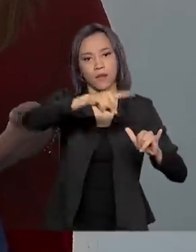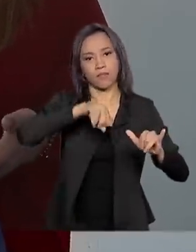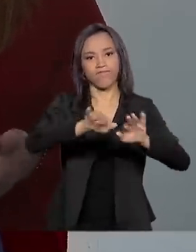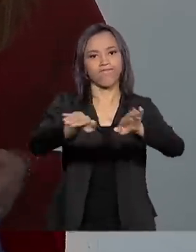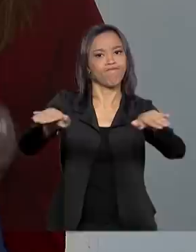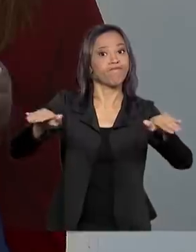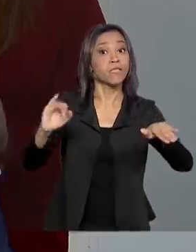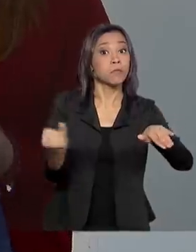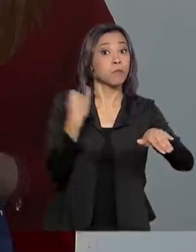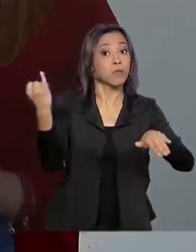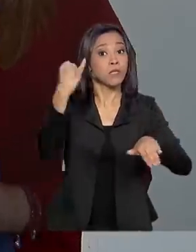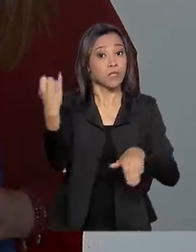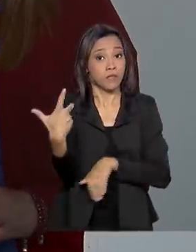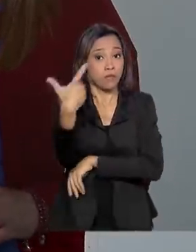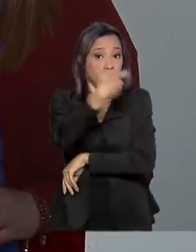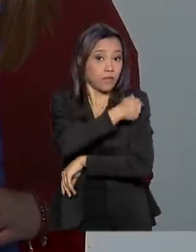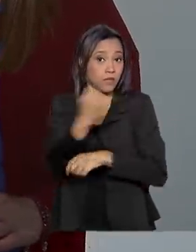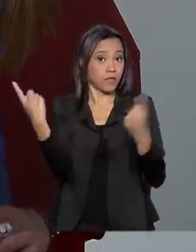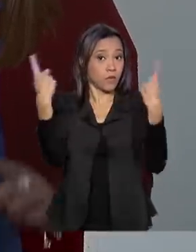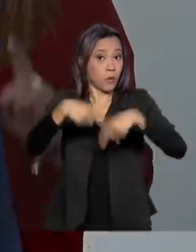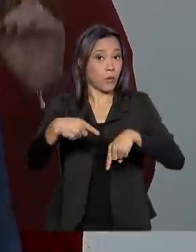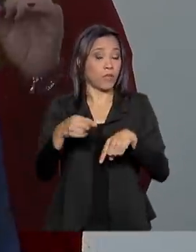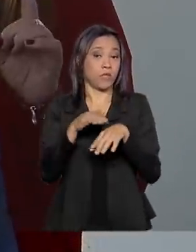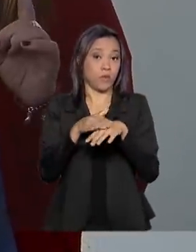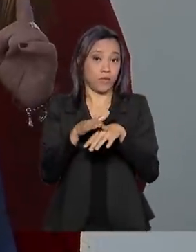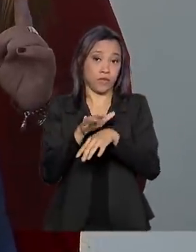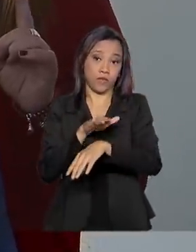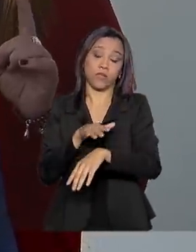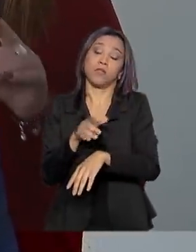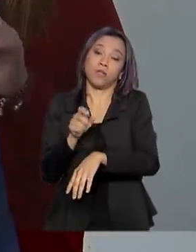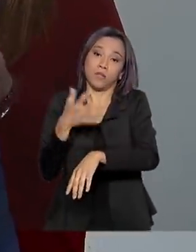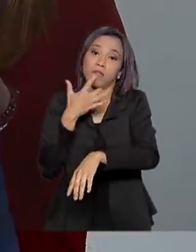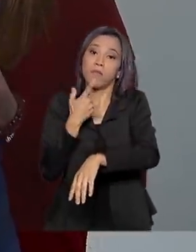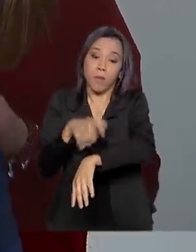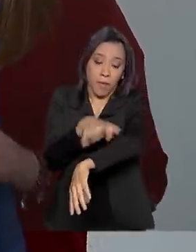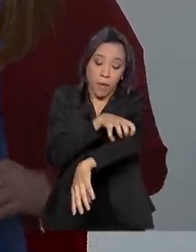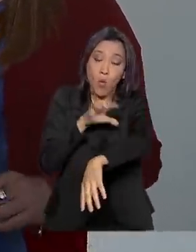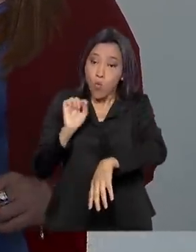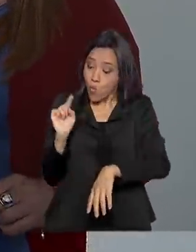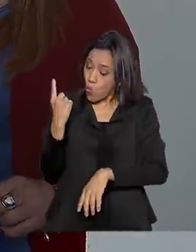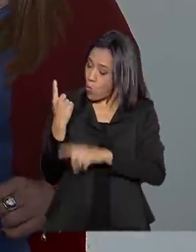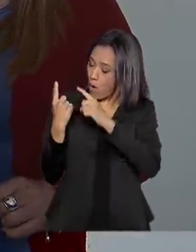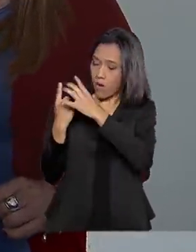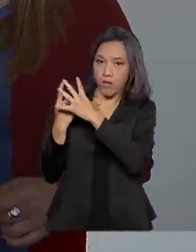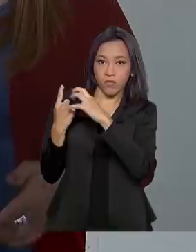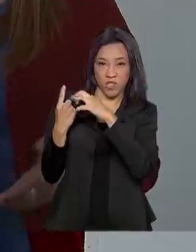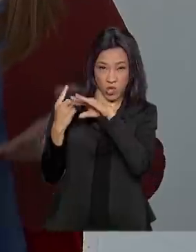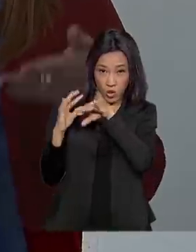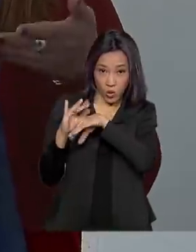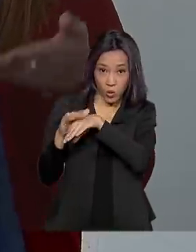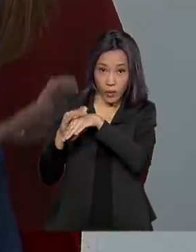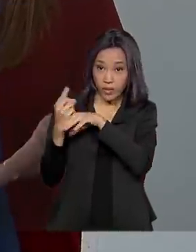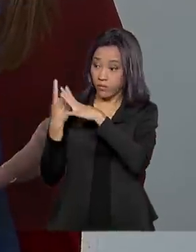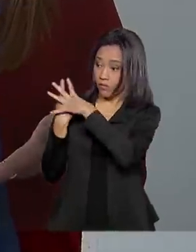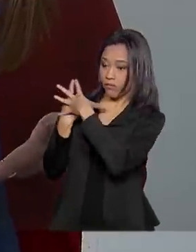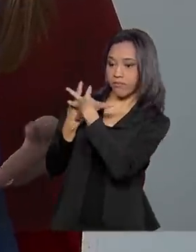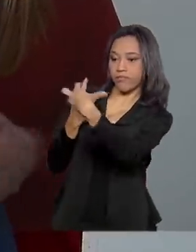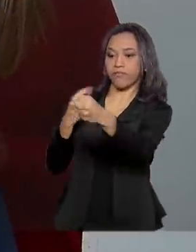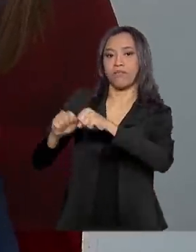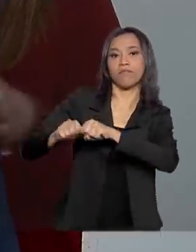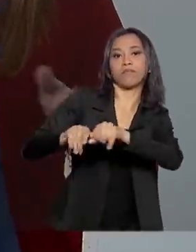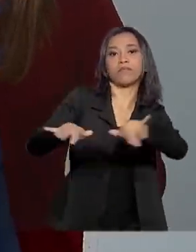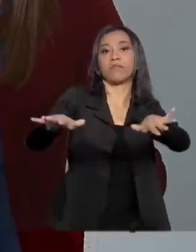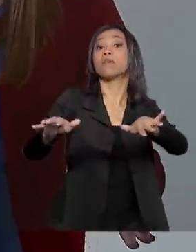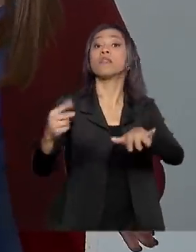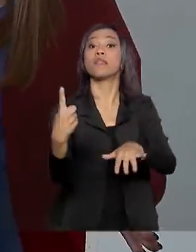importância da vacinação contra o sarampo. Uma única pessoa infectada pode passar a doença para até 18 pessoas